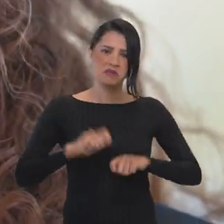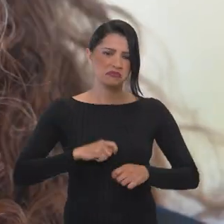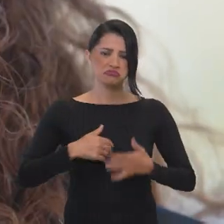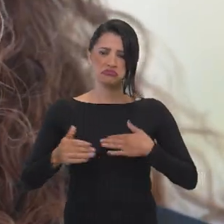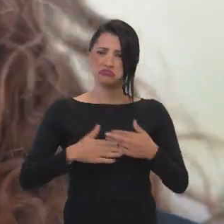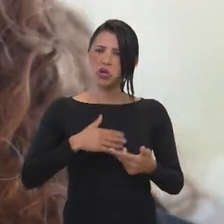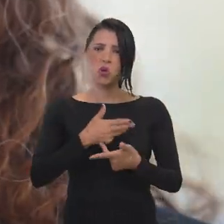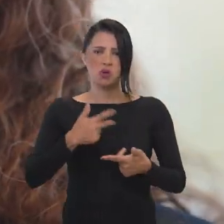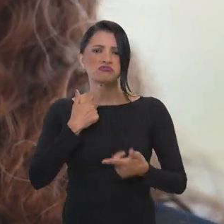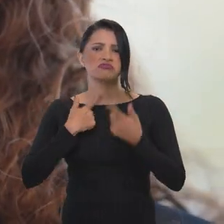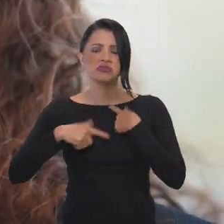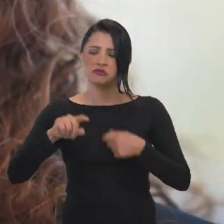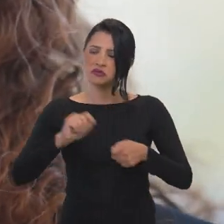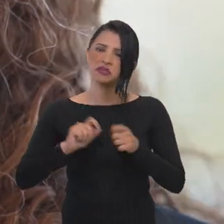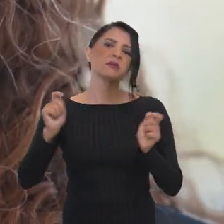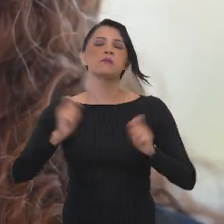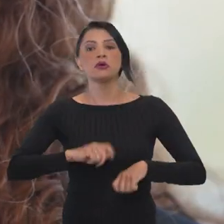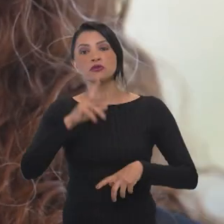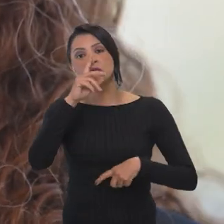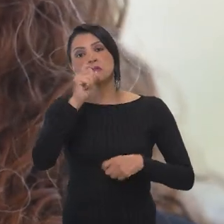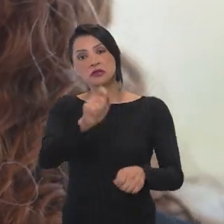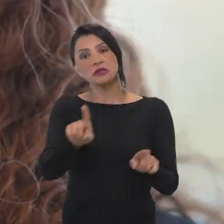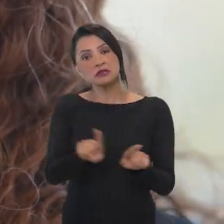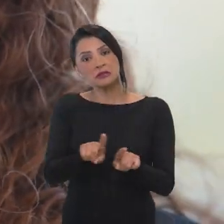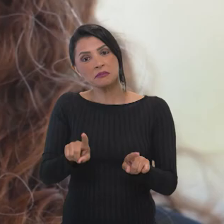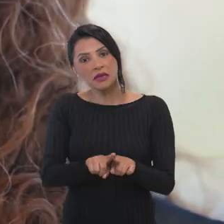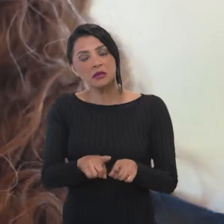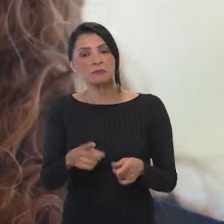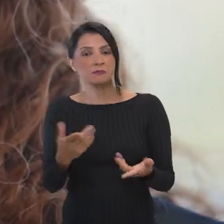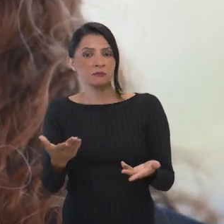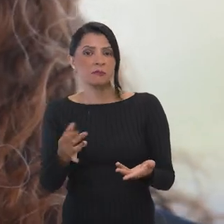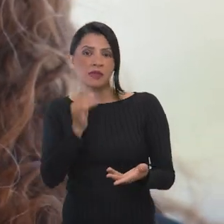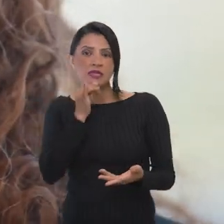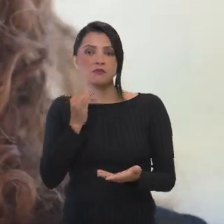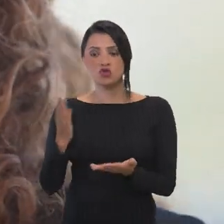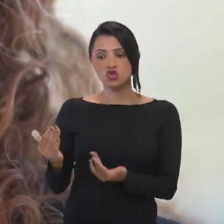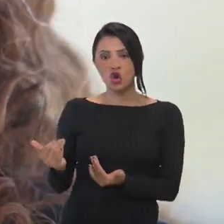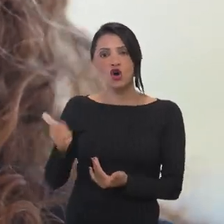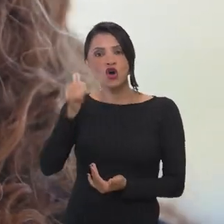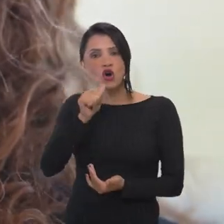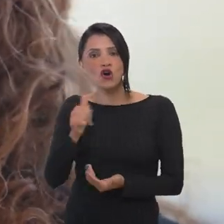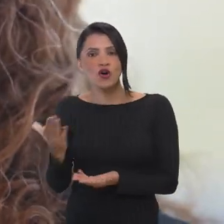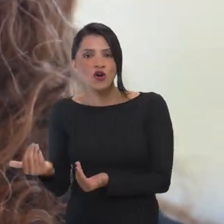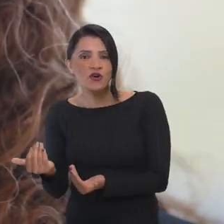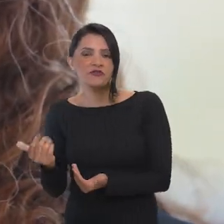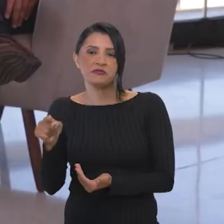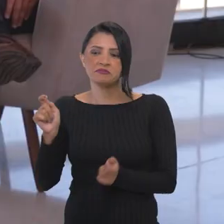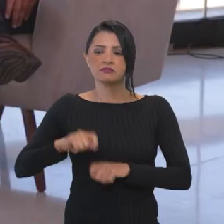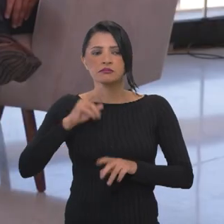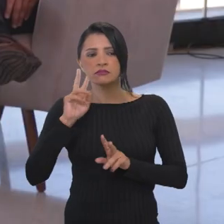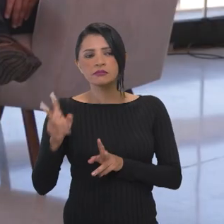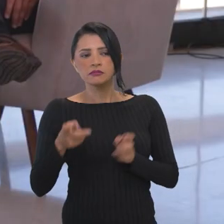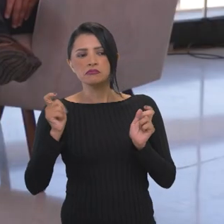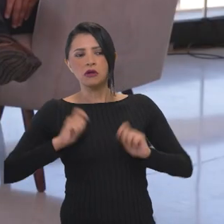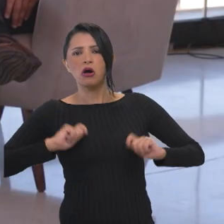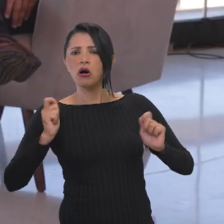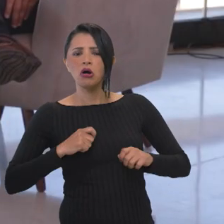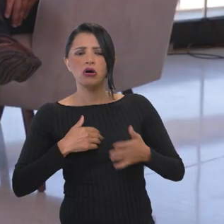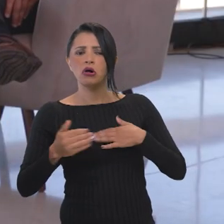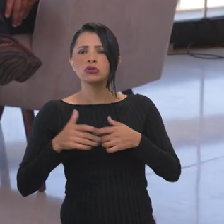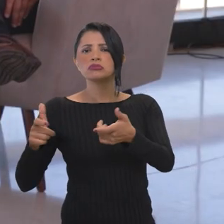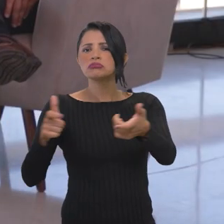as jovens, para as mulheres mais novas, perceberem a possibilidade de estar onde elas, que elas podem fazer tudo o que elas querem e saber